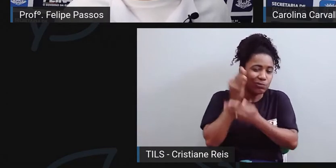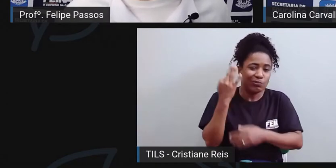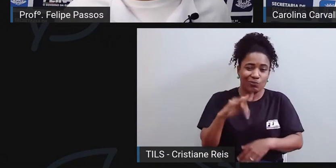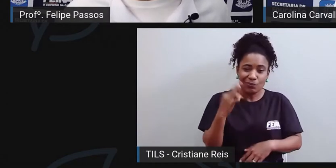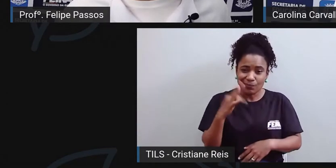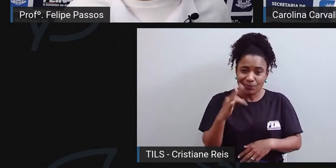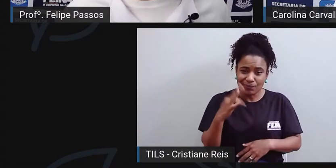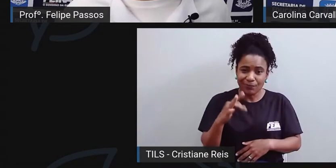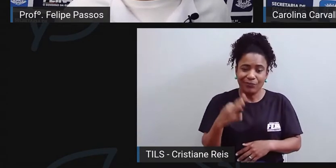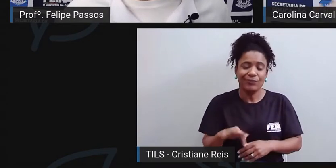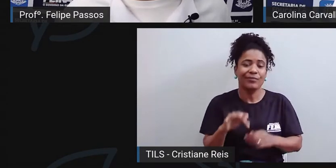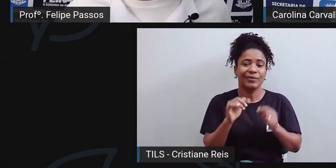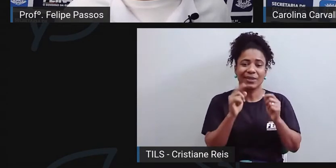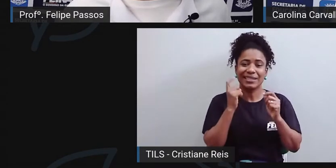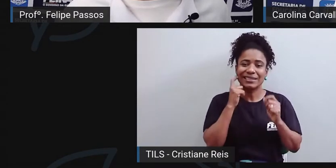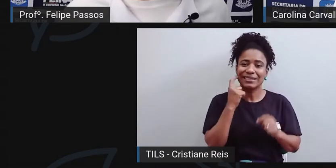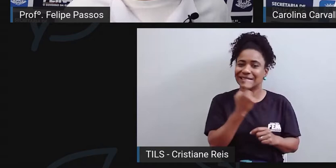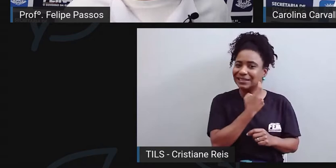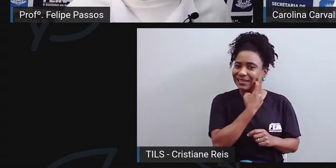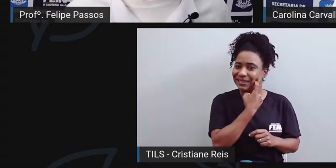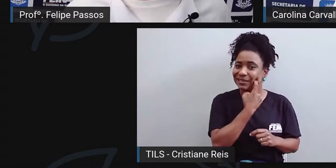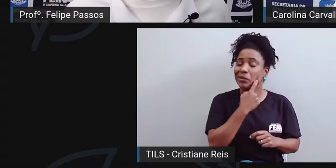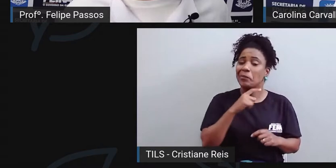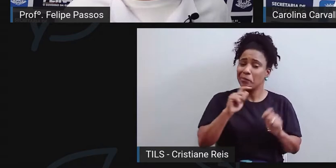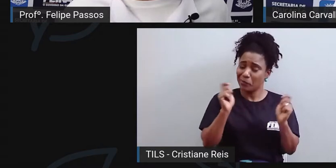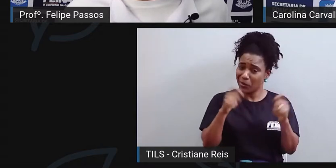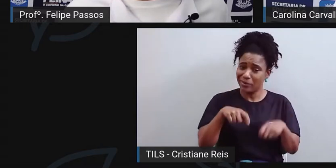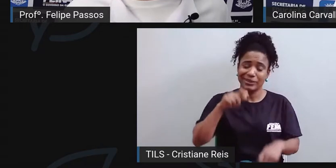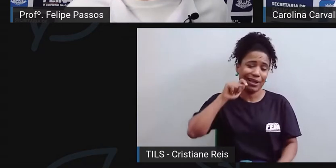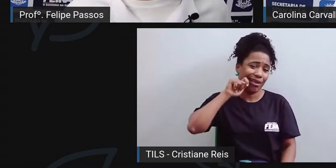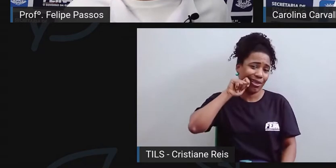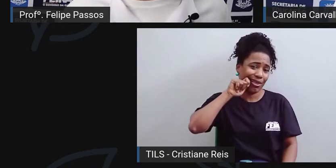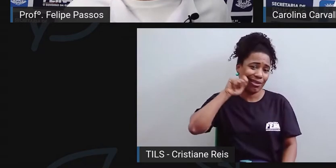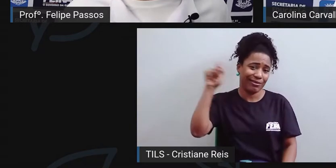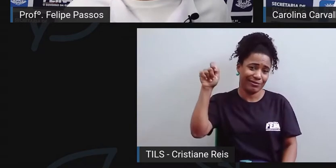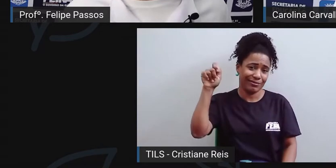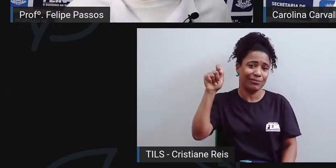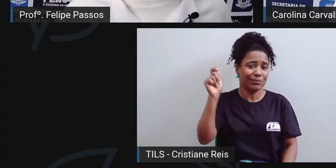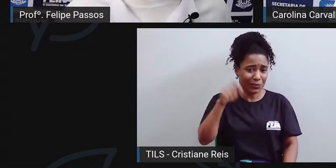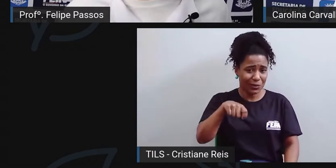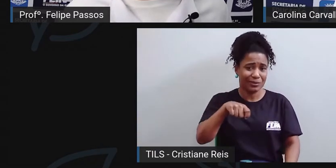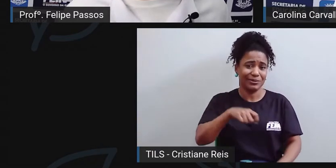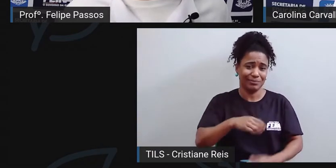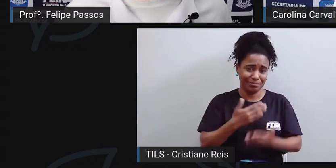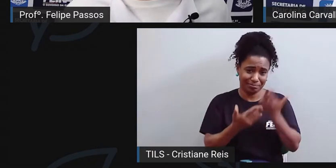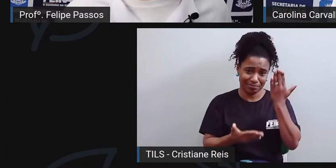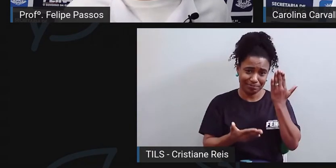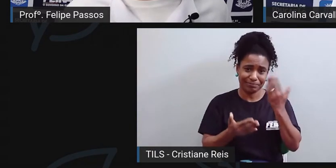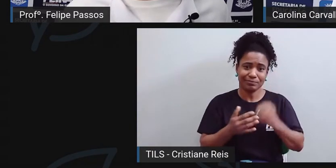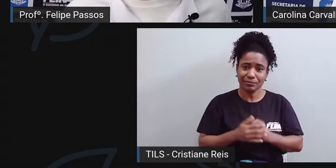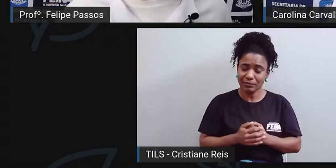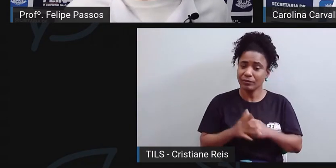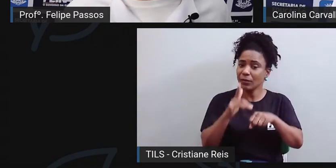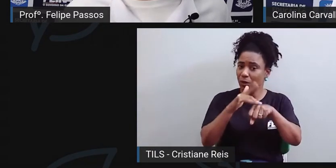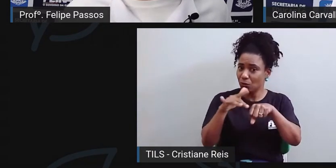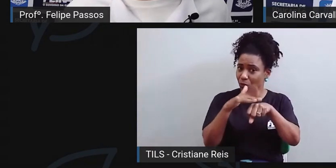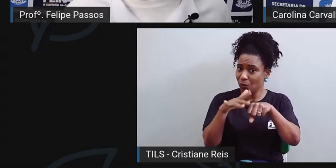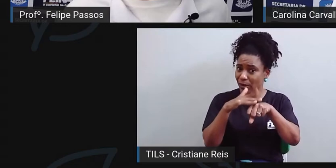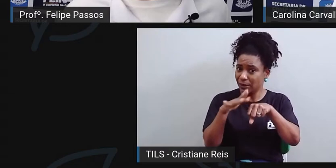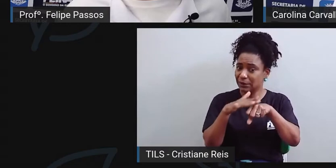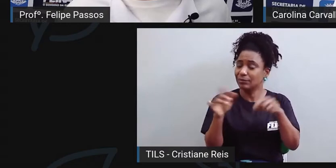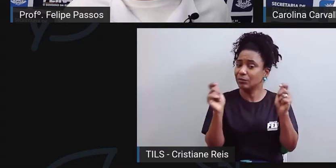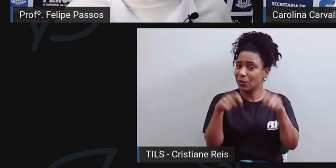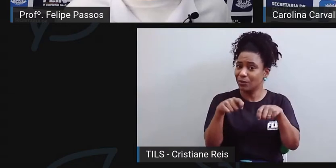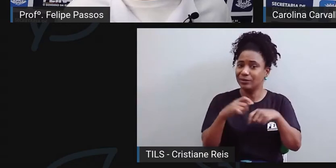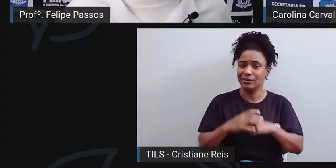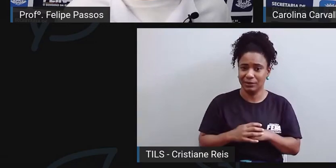todo o dente, que inclusive pode levar à perda dentária. Então, é uma doença muito séria. Mas que pode ser facilmente evitada.